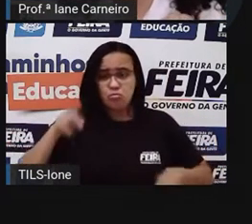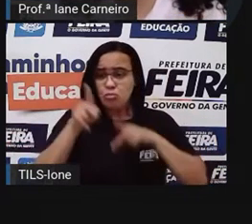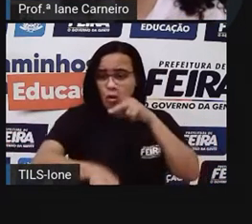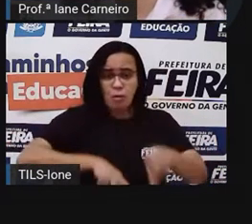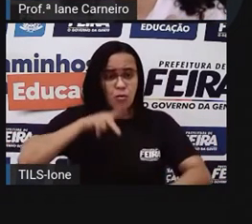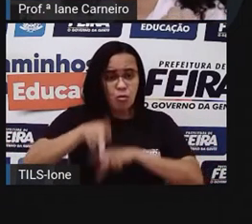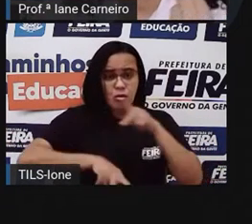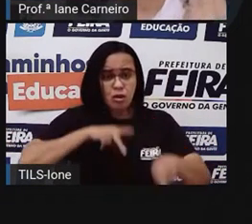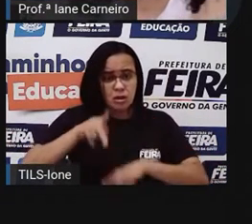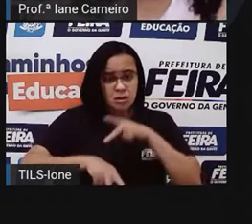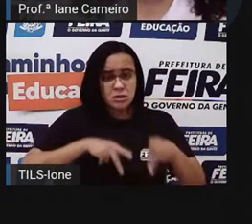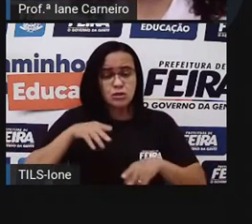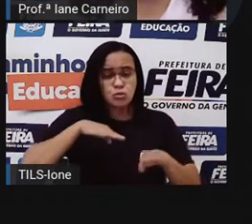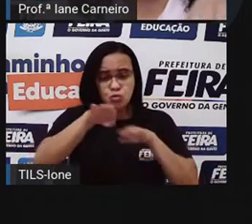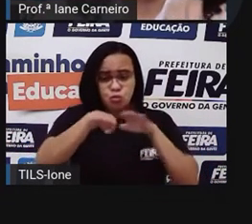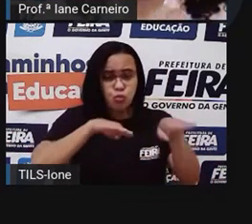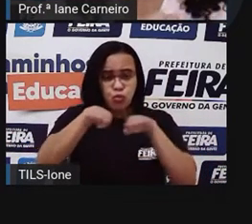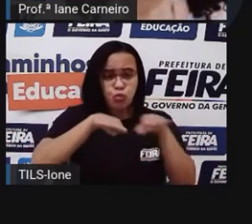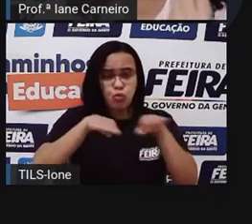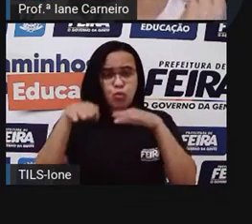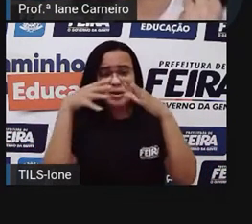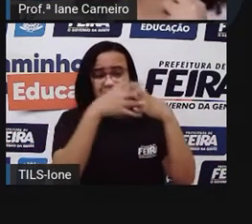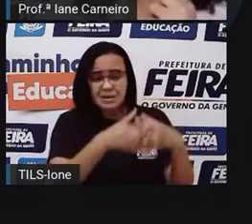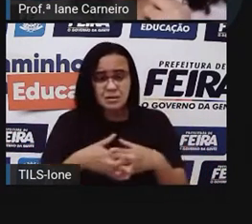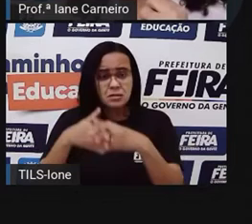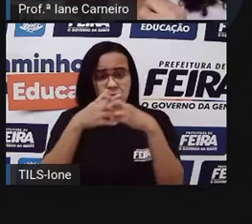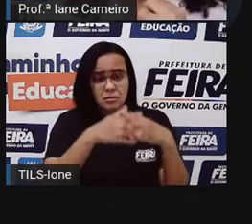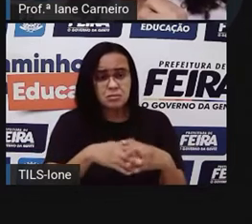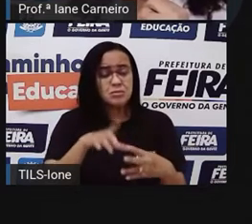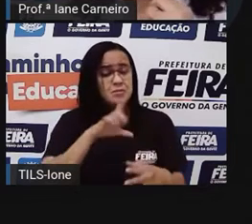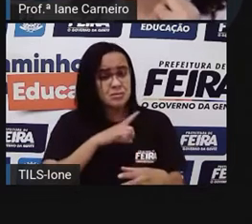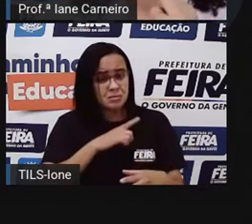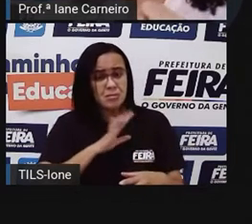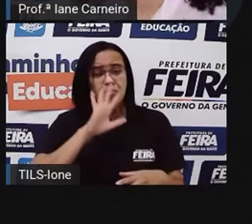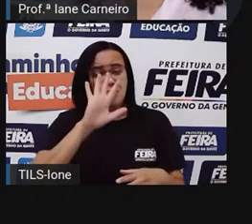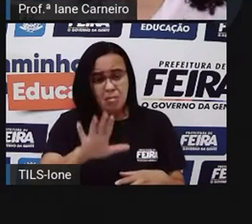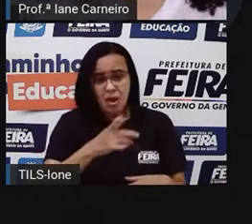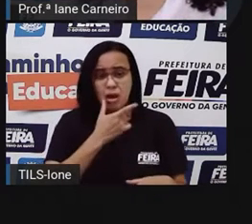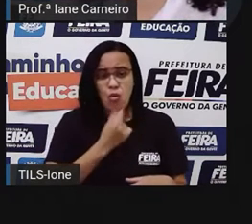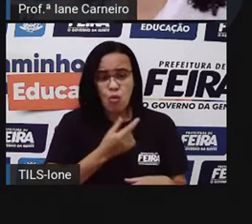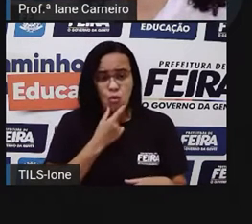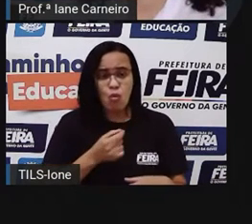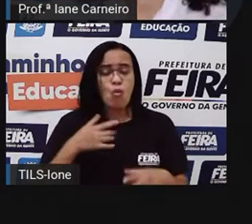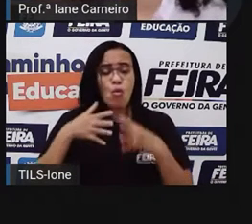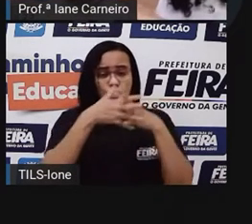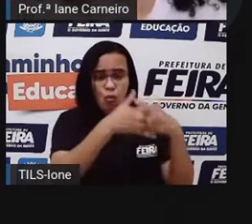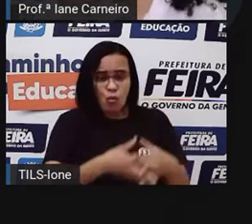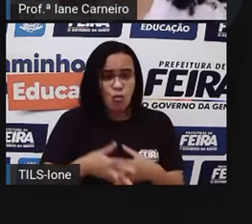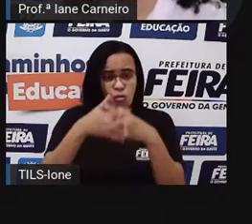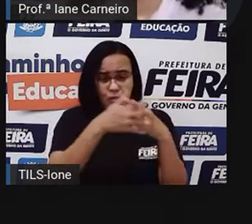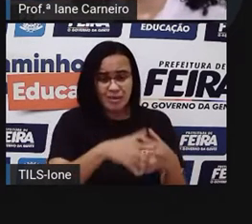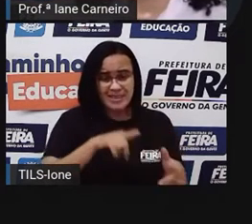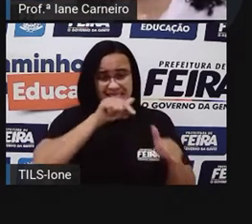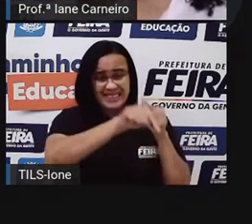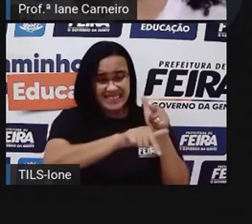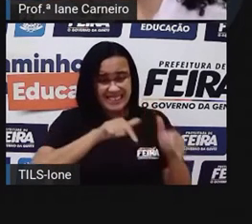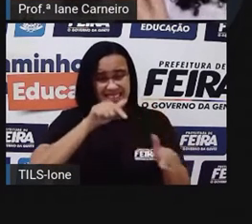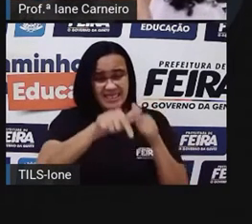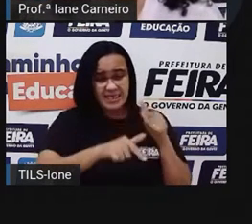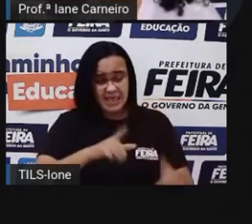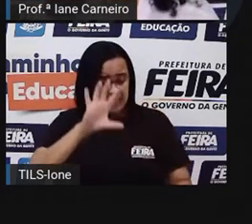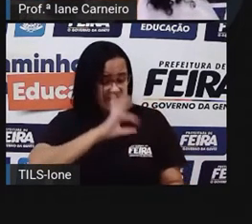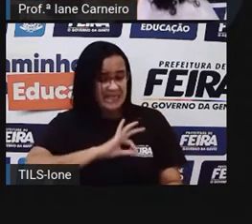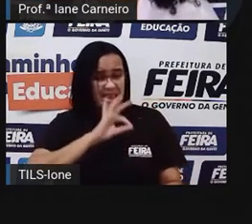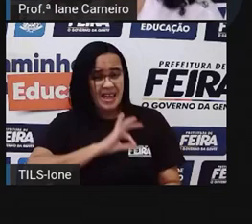baixos salários e desconsideração de diversos lados, né? Então, quando você, por exemplo, aí vai